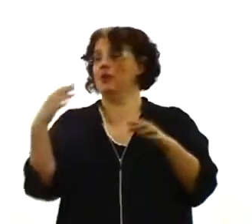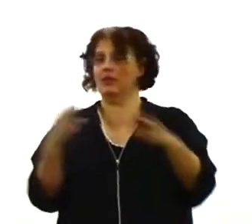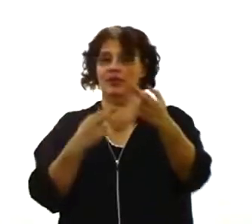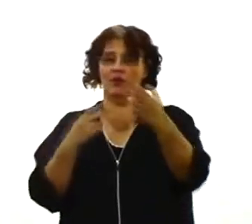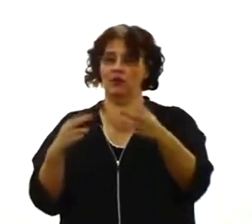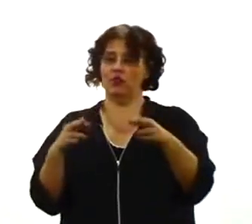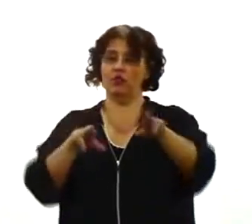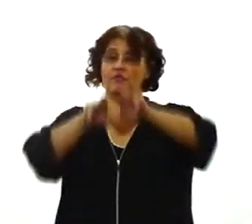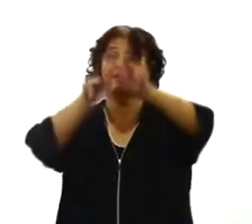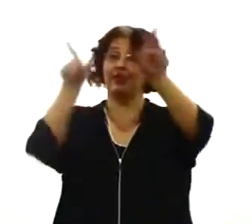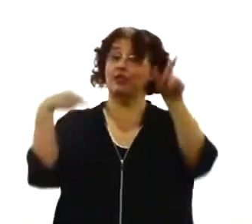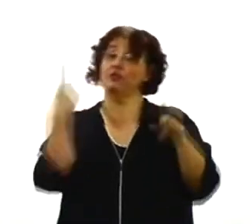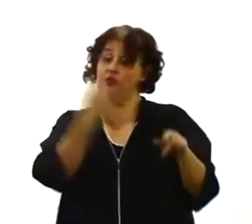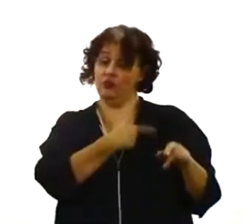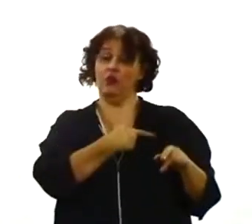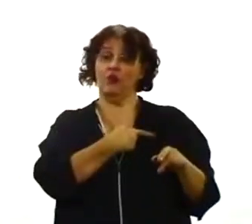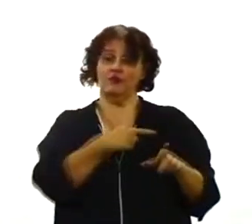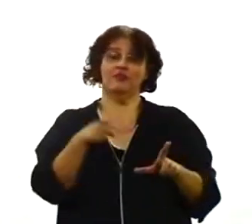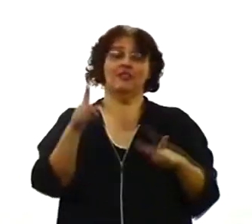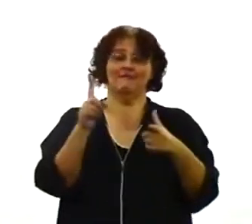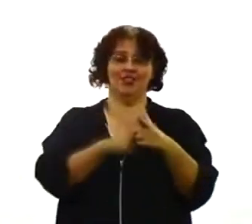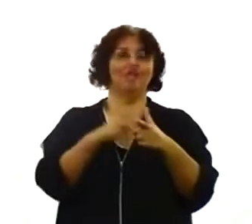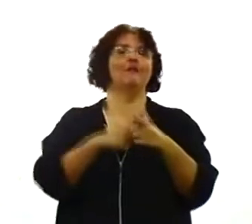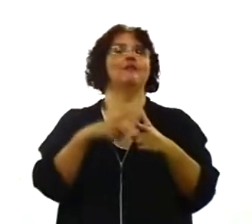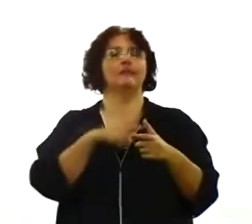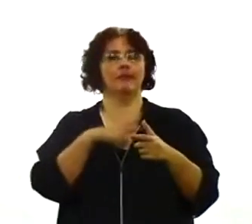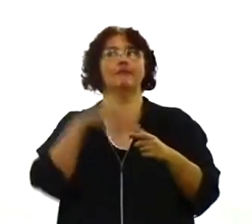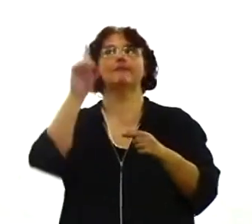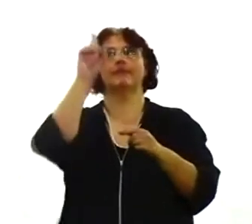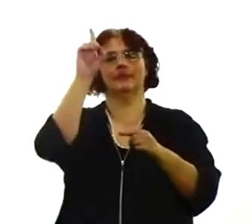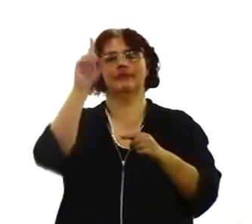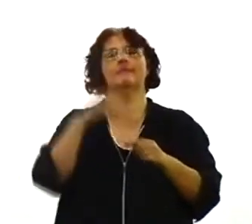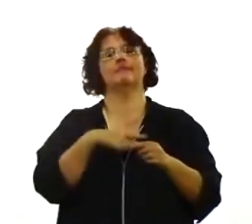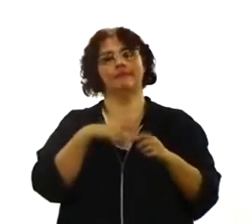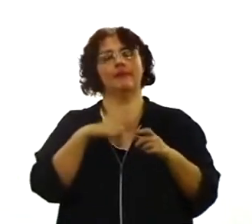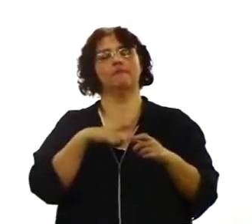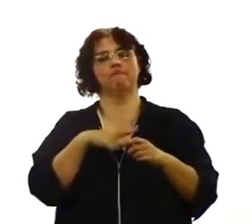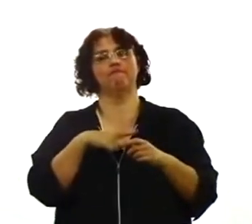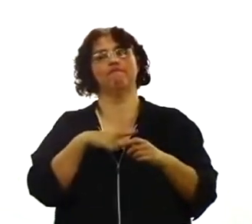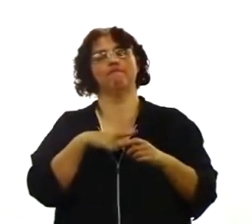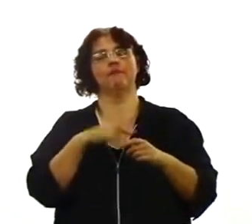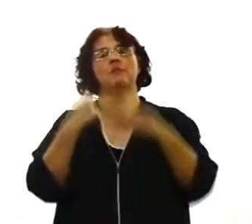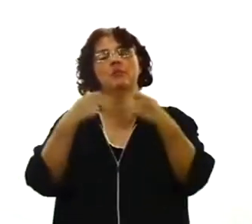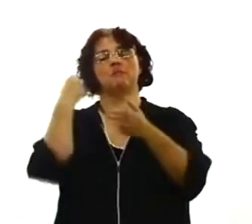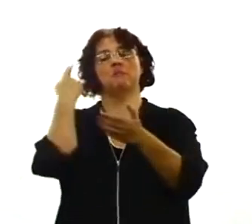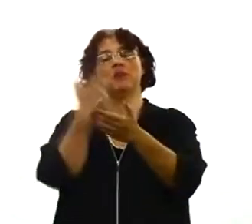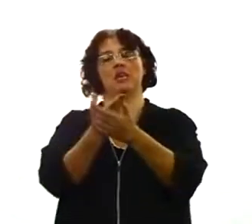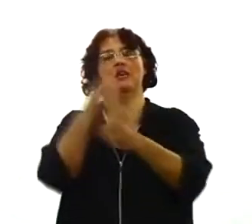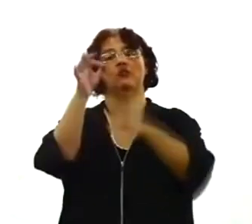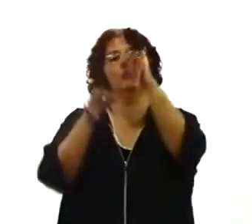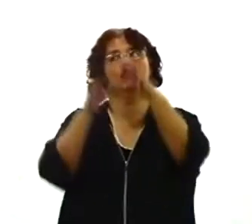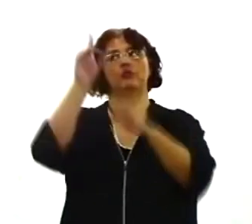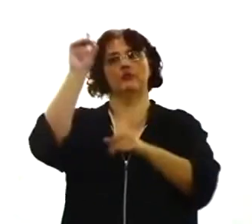escrito de dívida foi estabelecido. Pagará. Tem de pagar. Para a justiça de Deus.